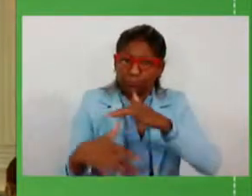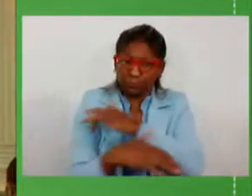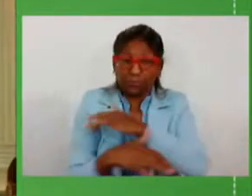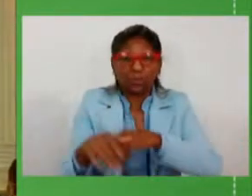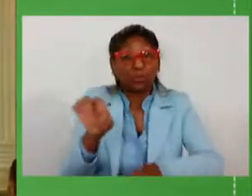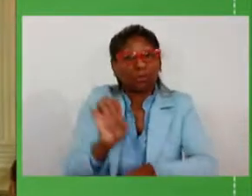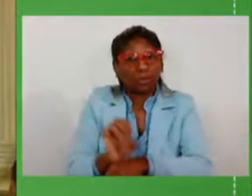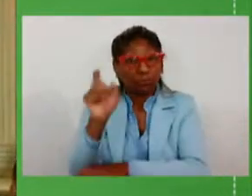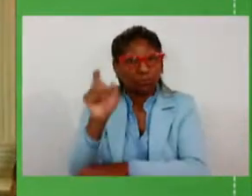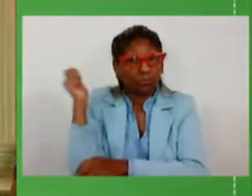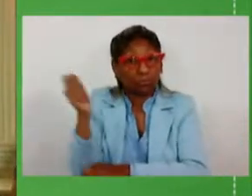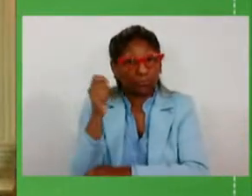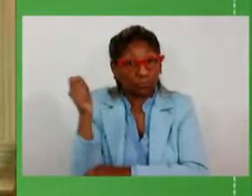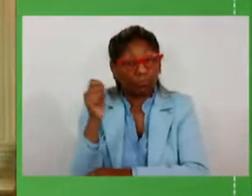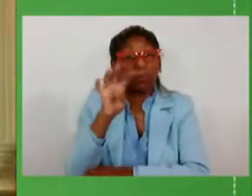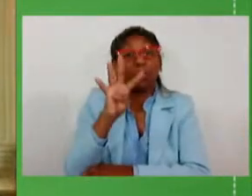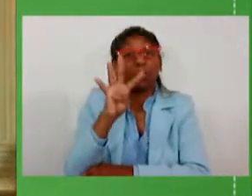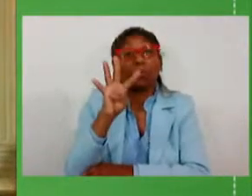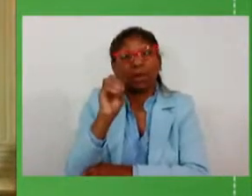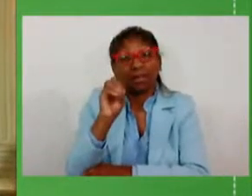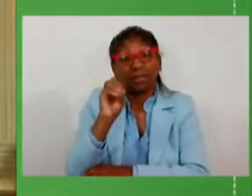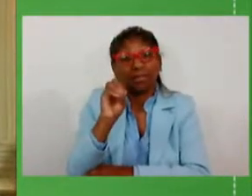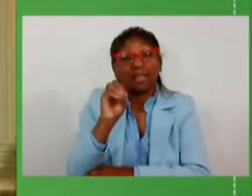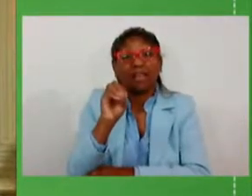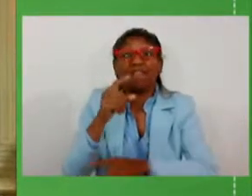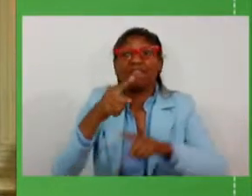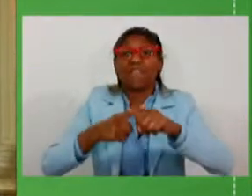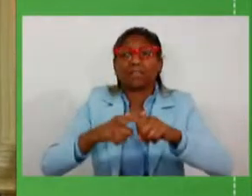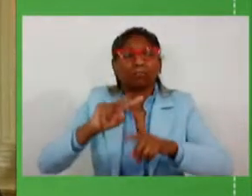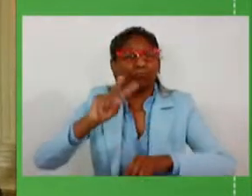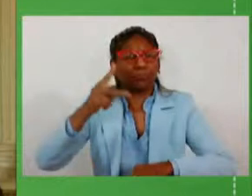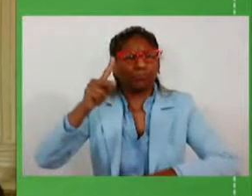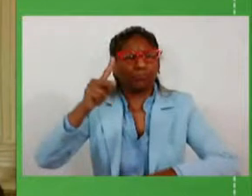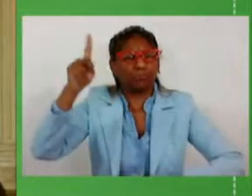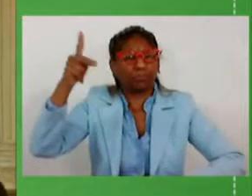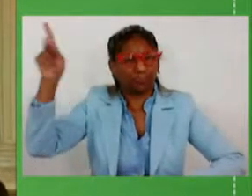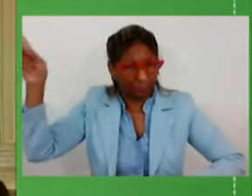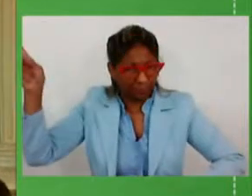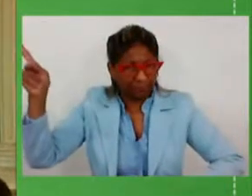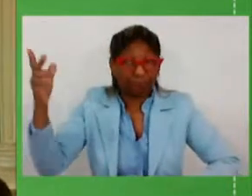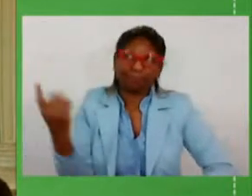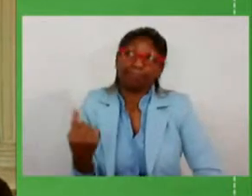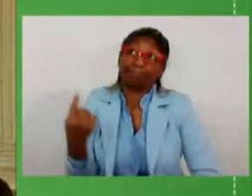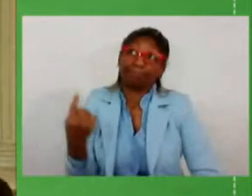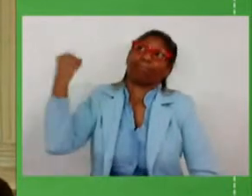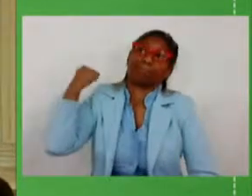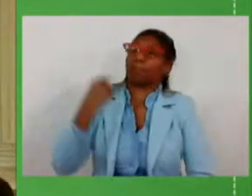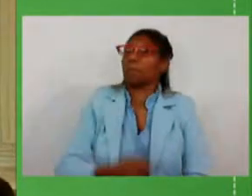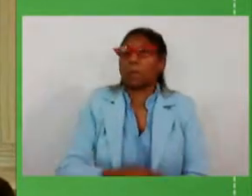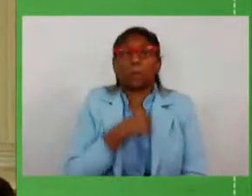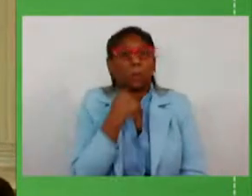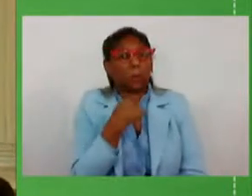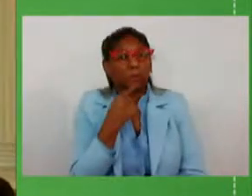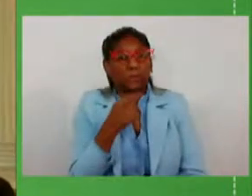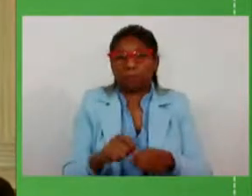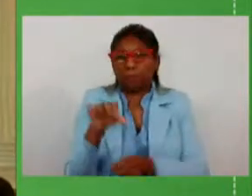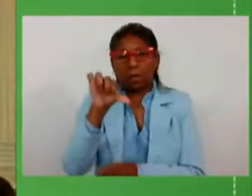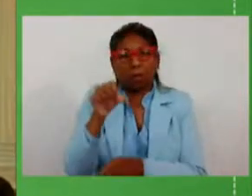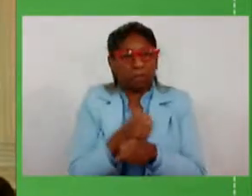do Rio Grande do Sul. 40 vezes mais o que a empresa gaúcha de rodovias foi capaz de fazer. Não é